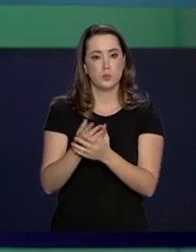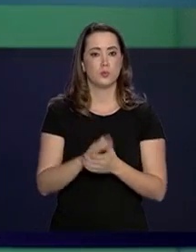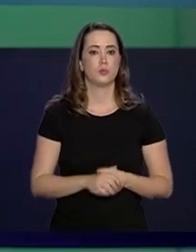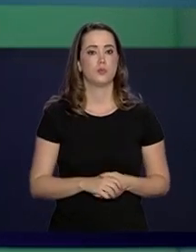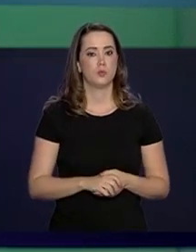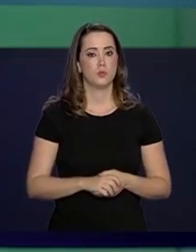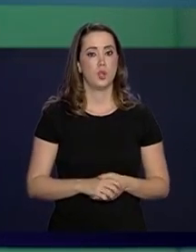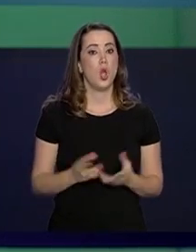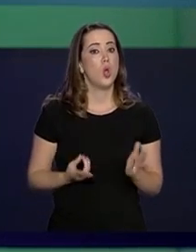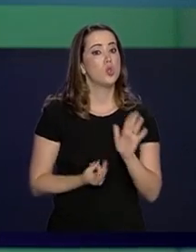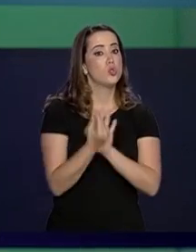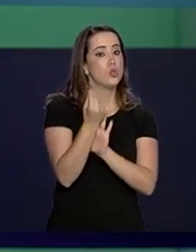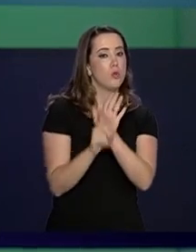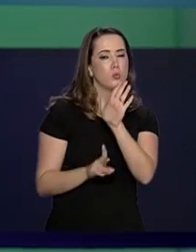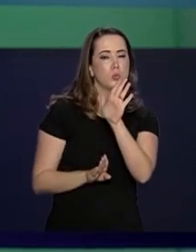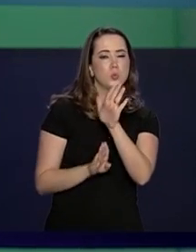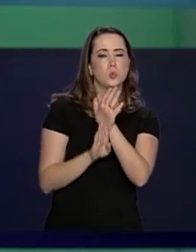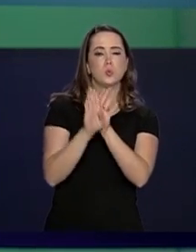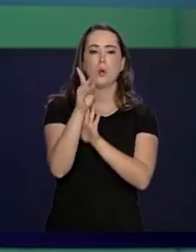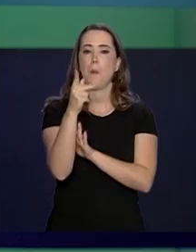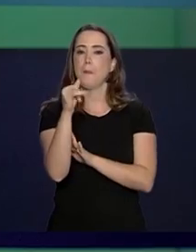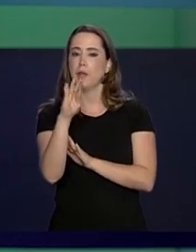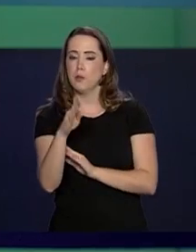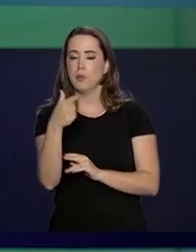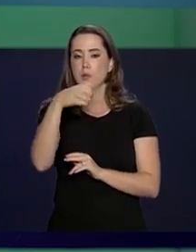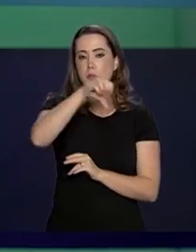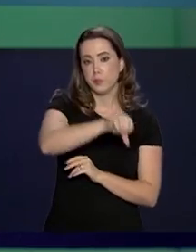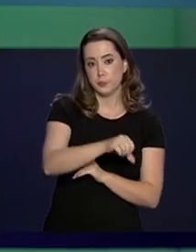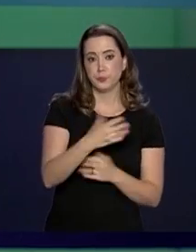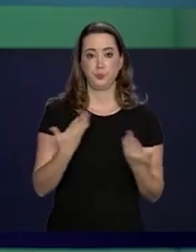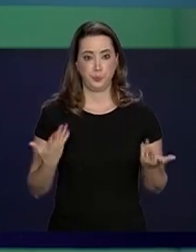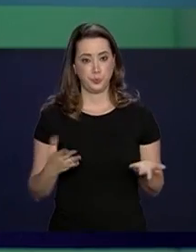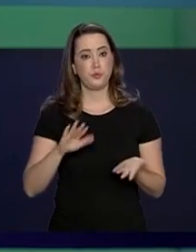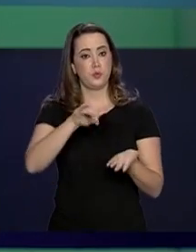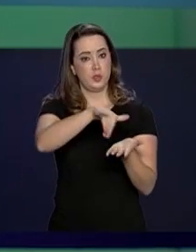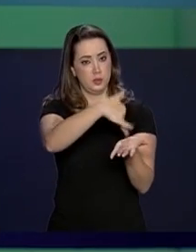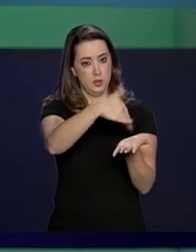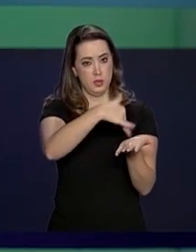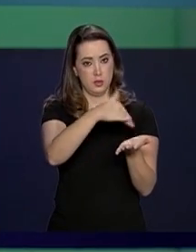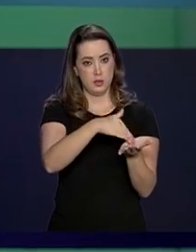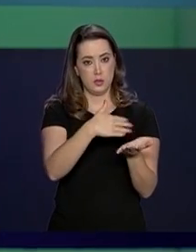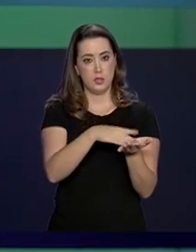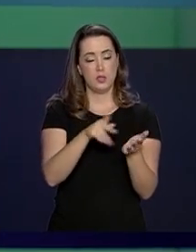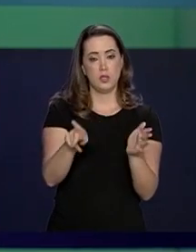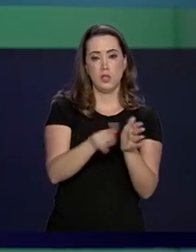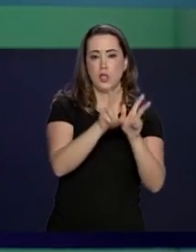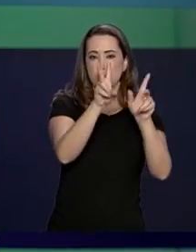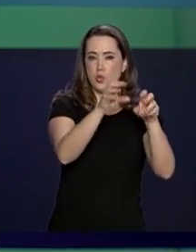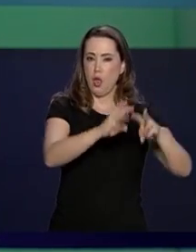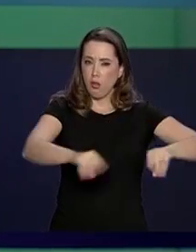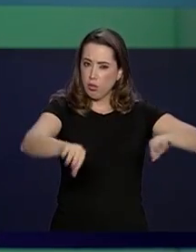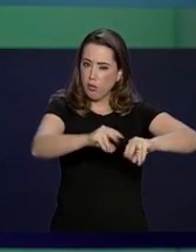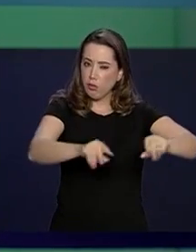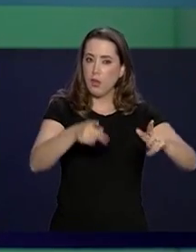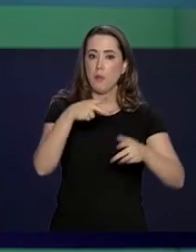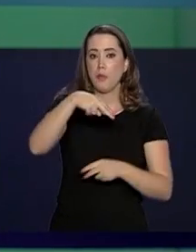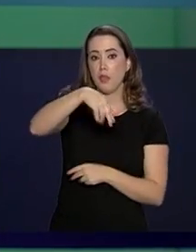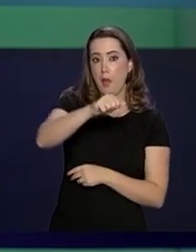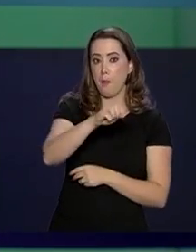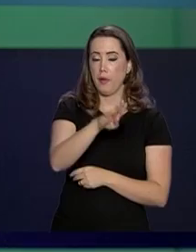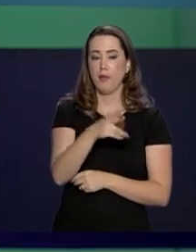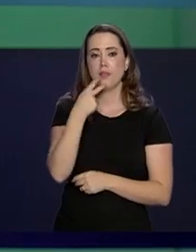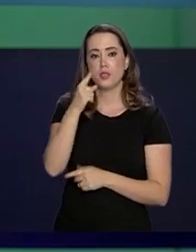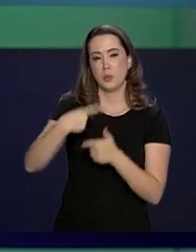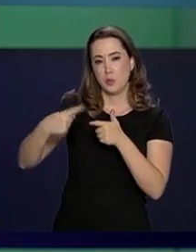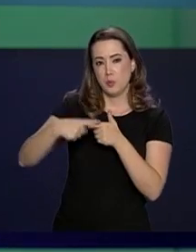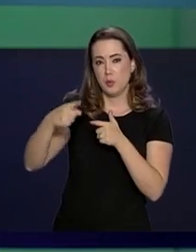Mercado financeiro eleva a previsão do PIB em 2019 e secretário de Assuntos Fundiários, Naban Garcia, fala sobre a situação da